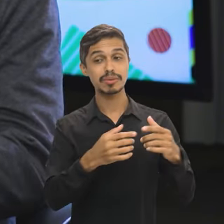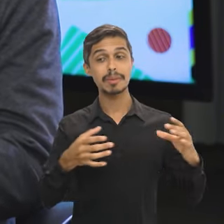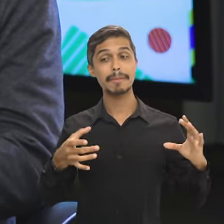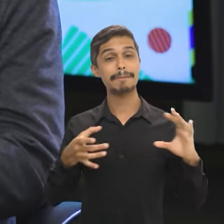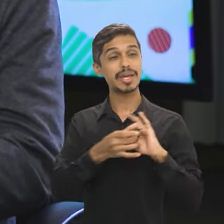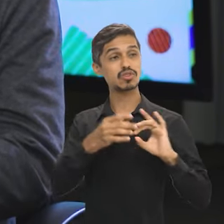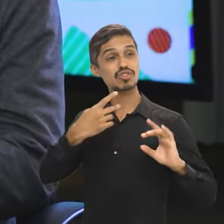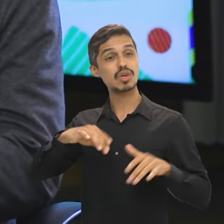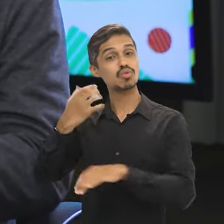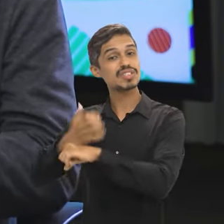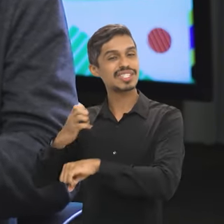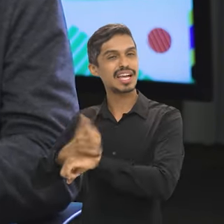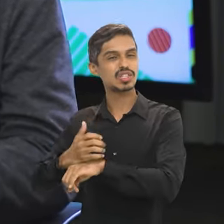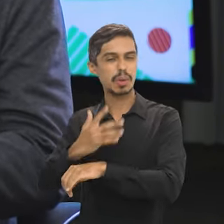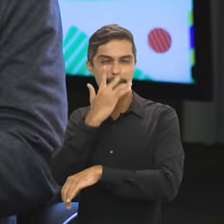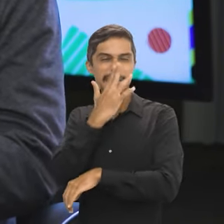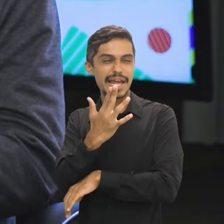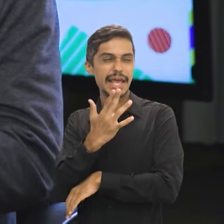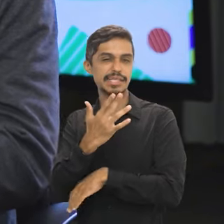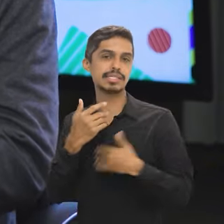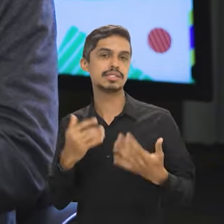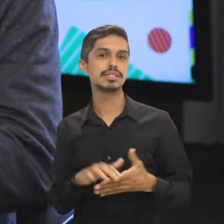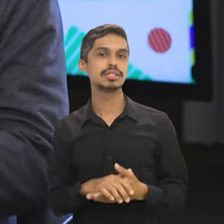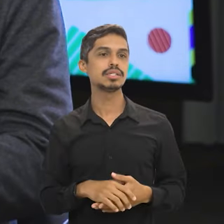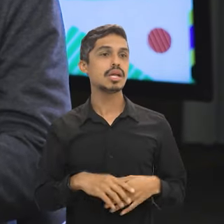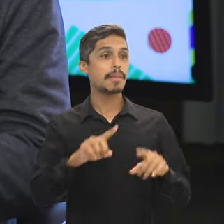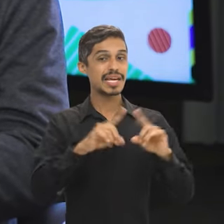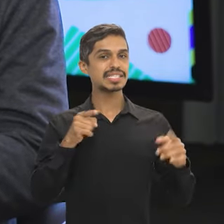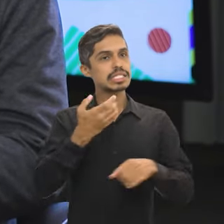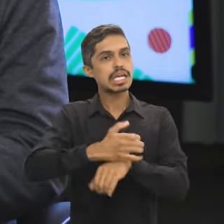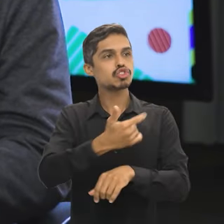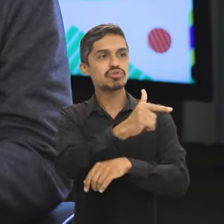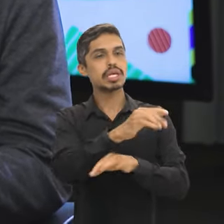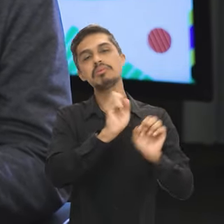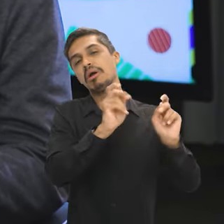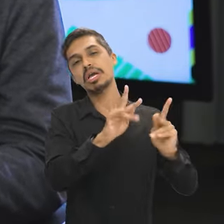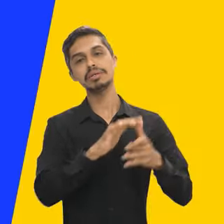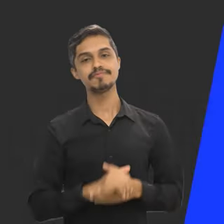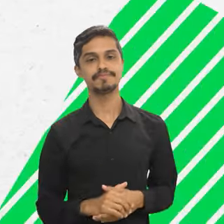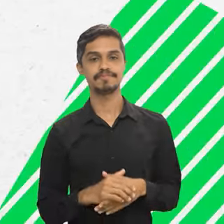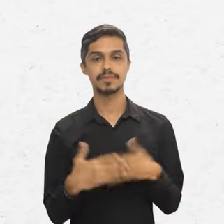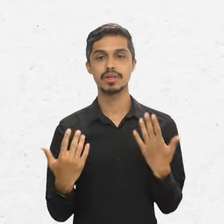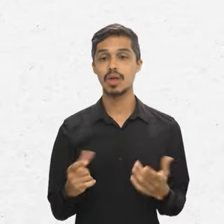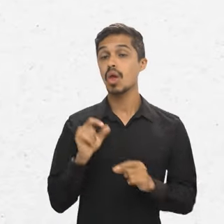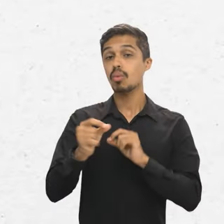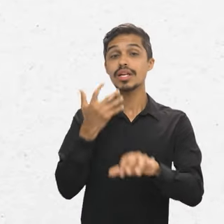aproxima do que você faz, mesmo que a sua opção exata não esteja disponível naquela lista.